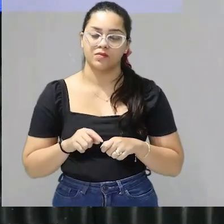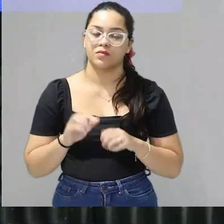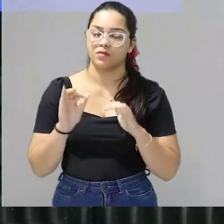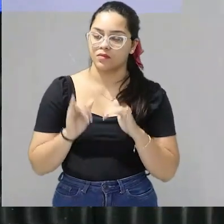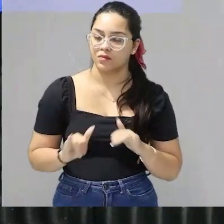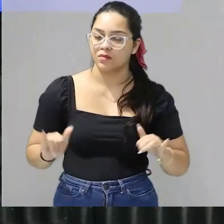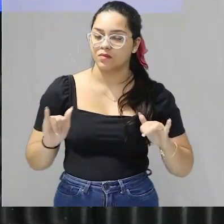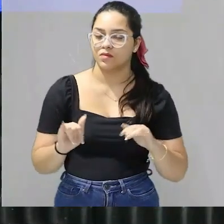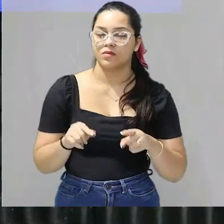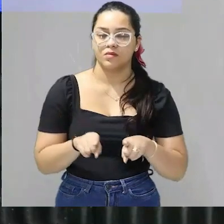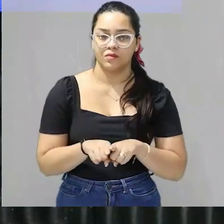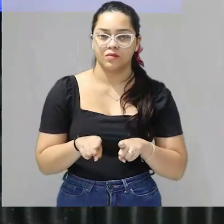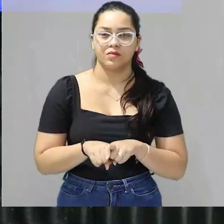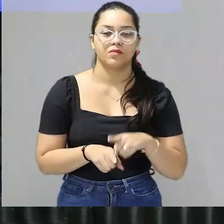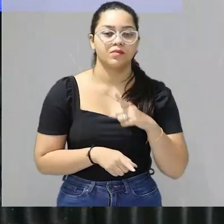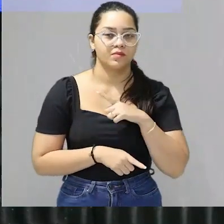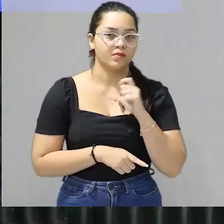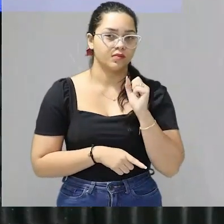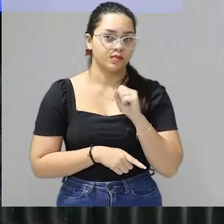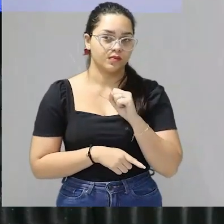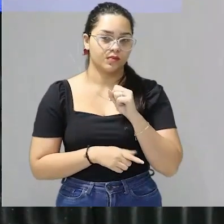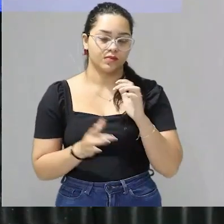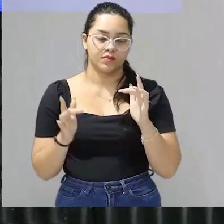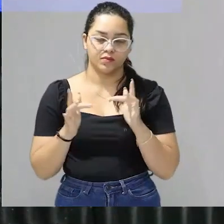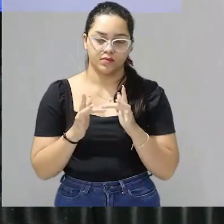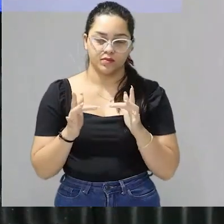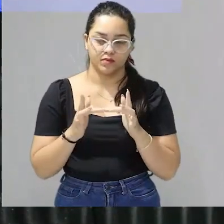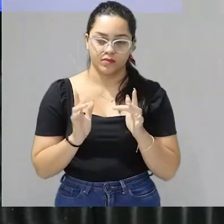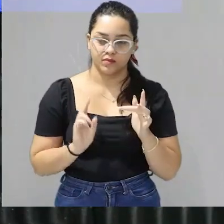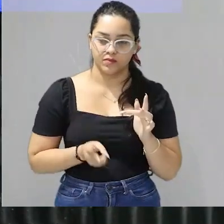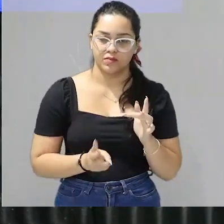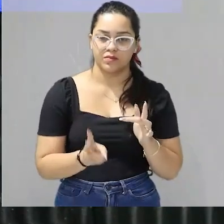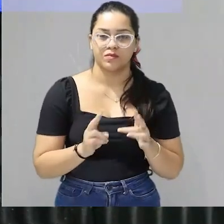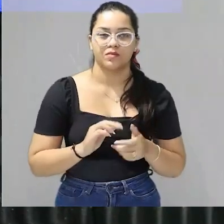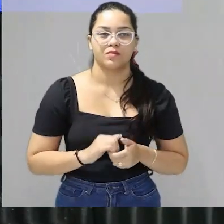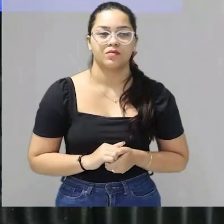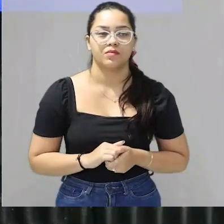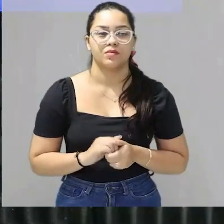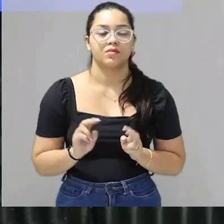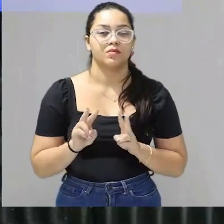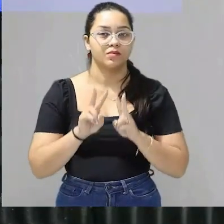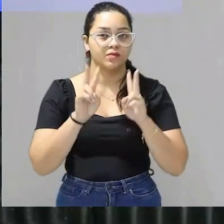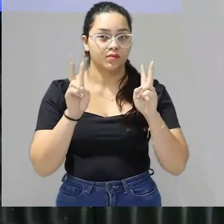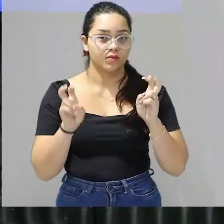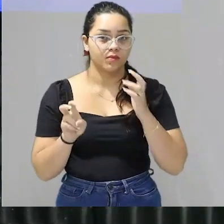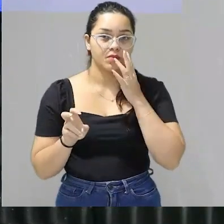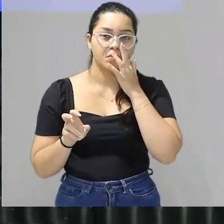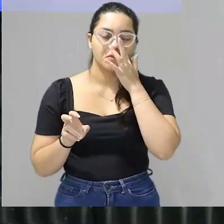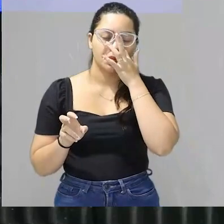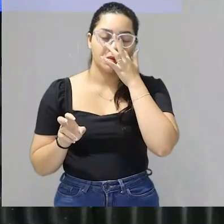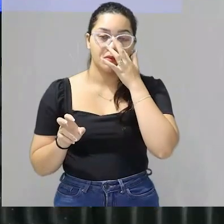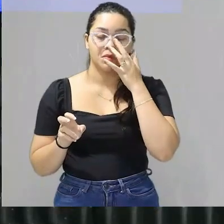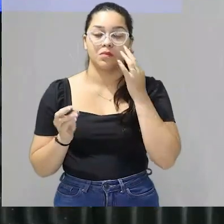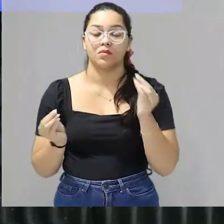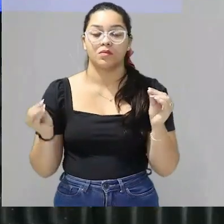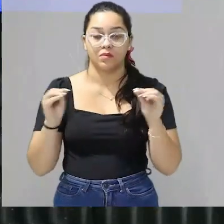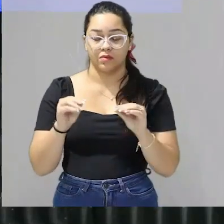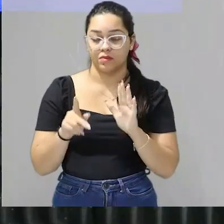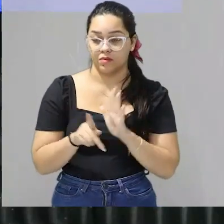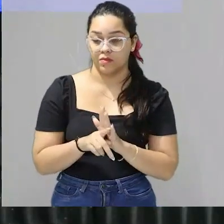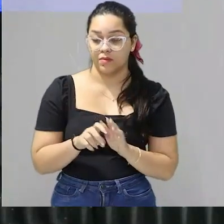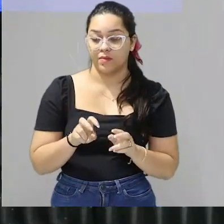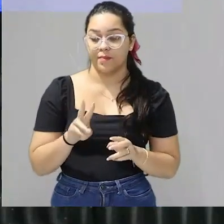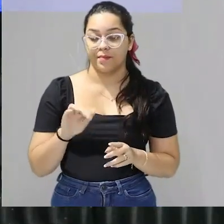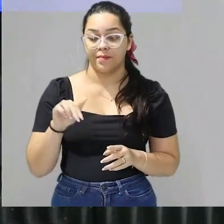notícias com as quais temos contato o tempo todo o tema é o que vai ser colocado pela